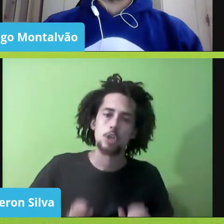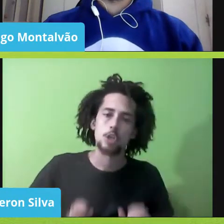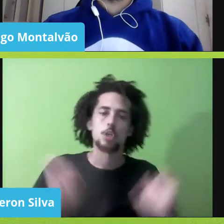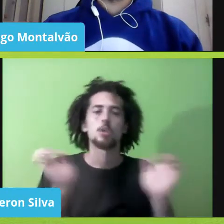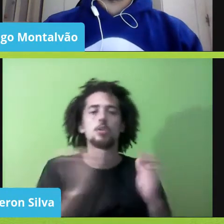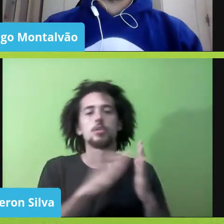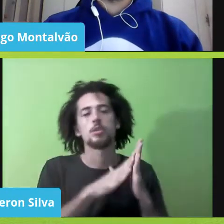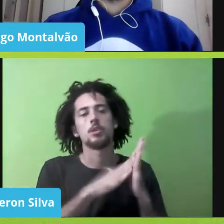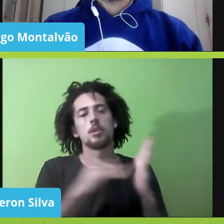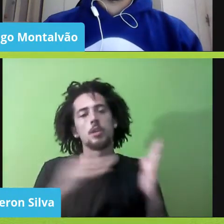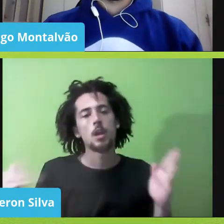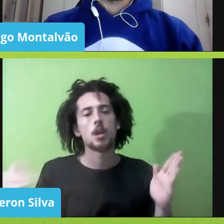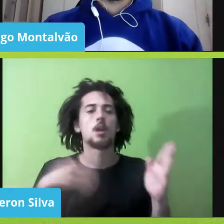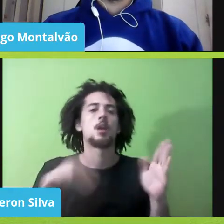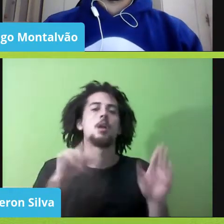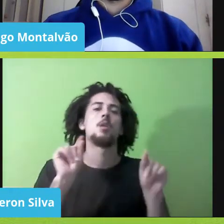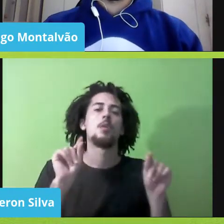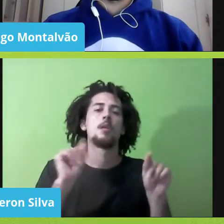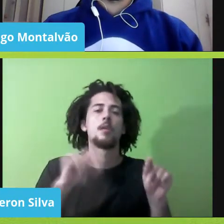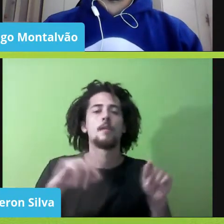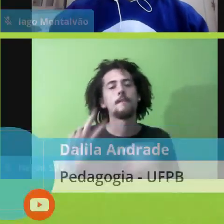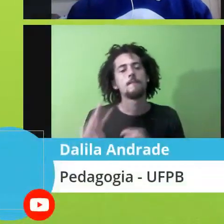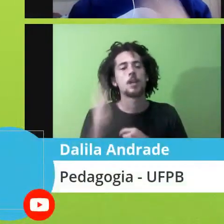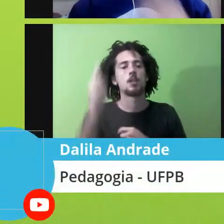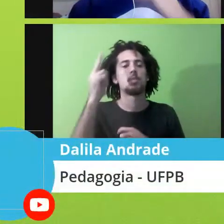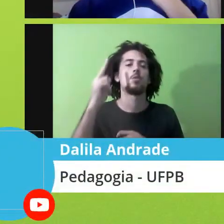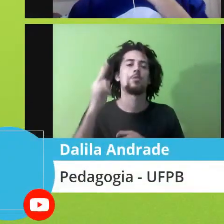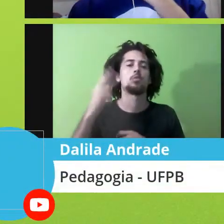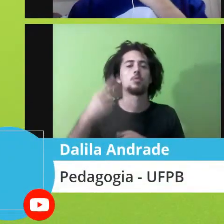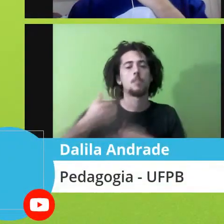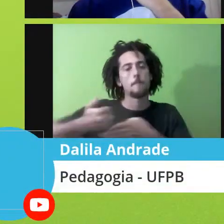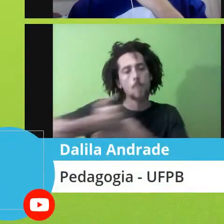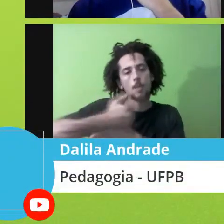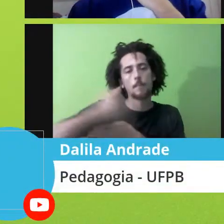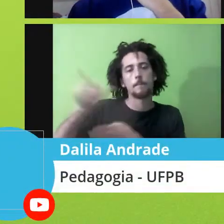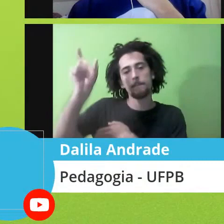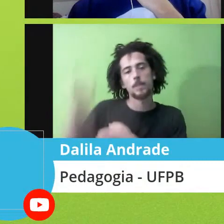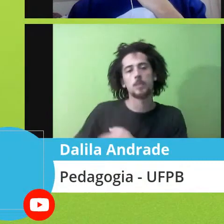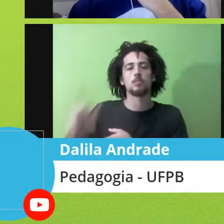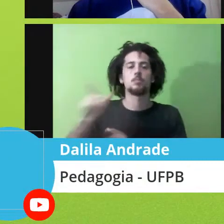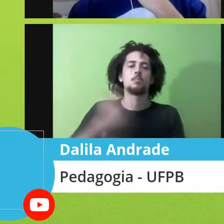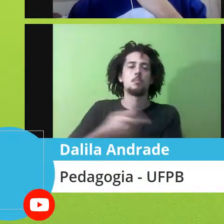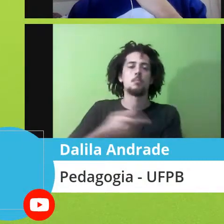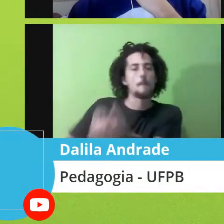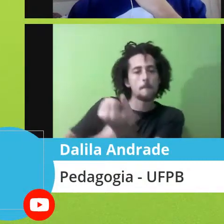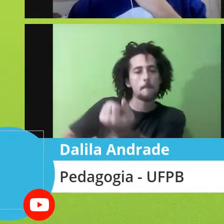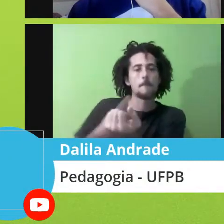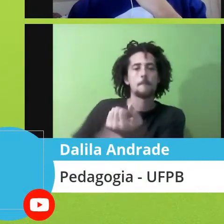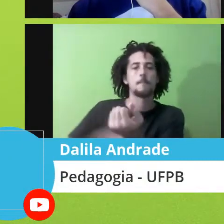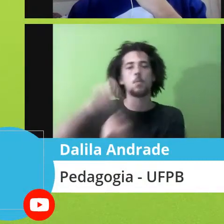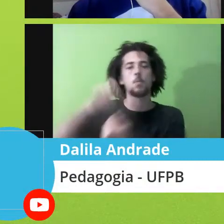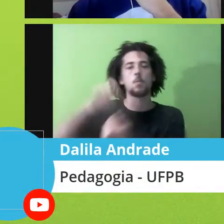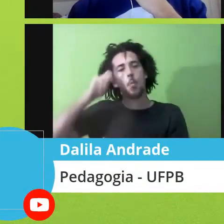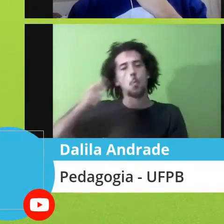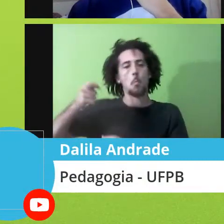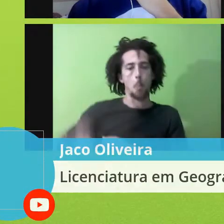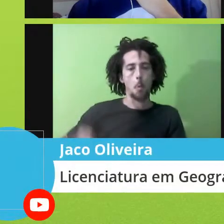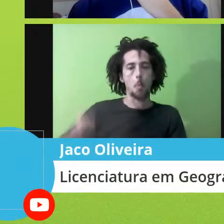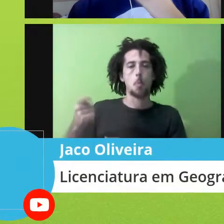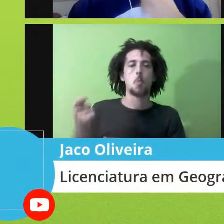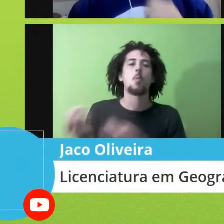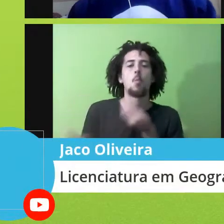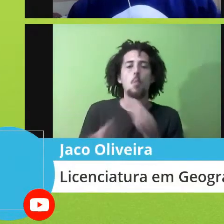morais, religiosos desse homem branco, né, colonizador, europeu, macho alfa, e, e,